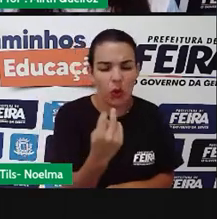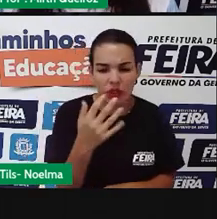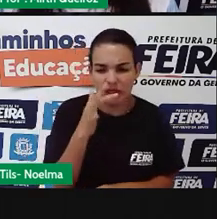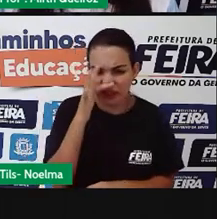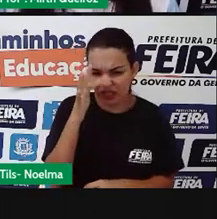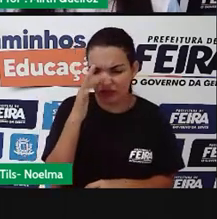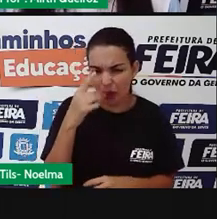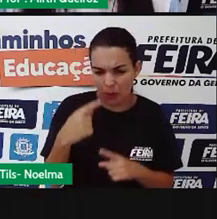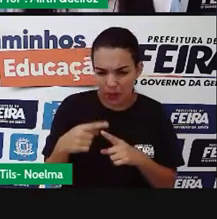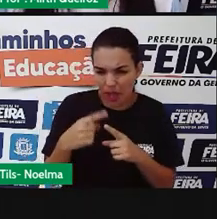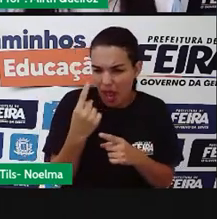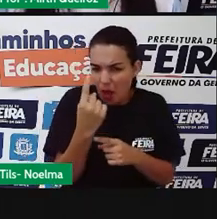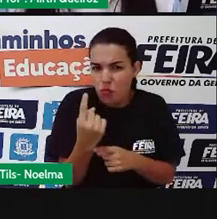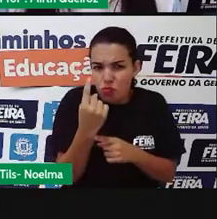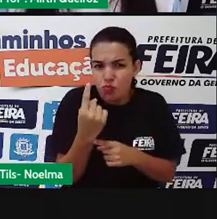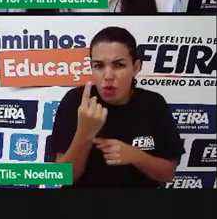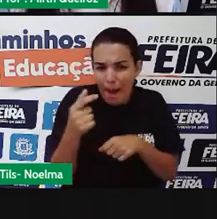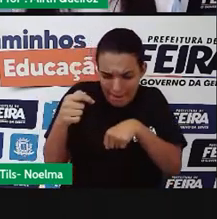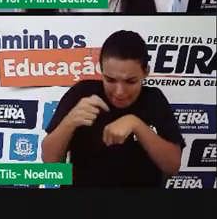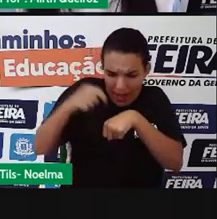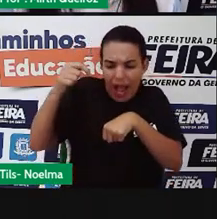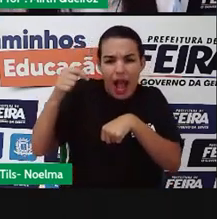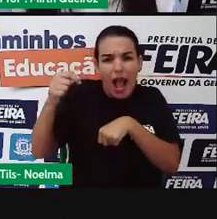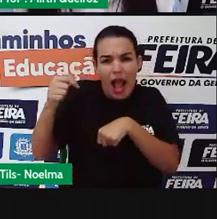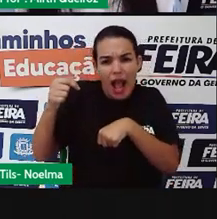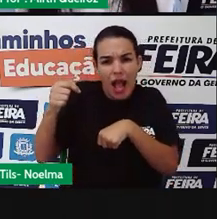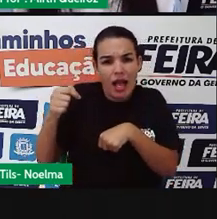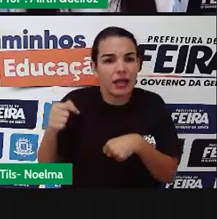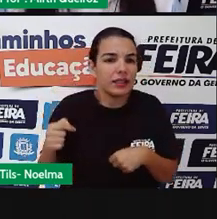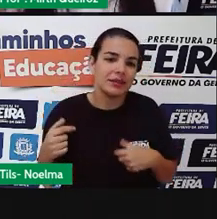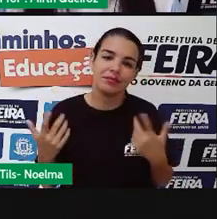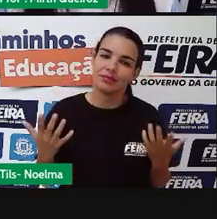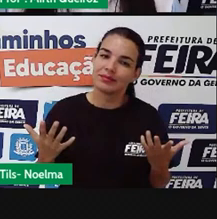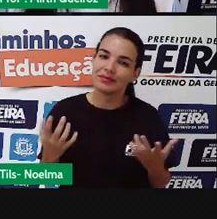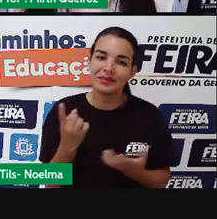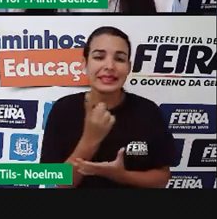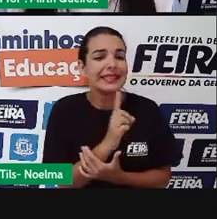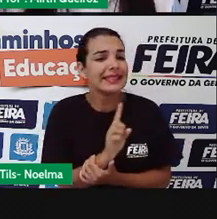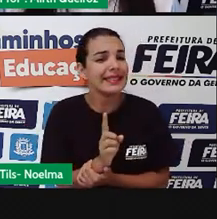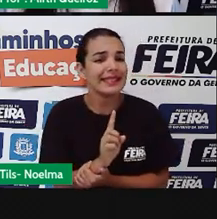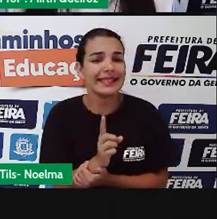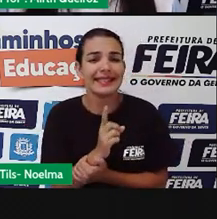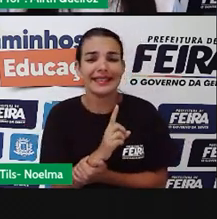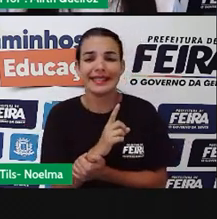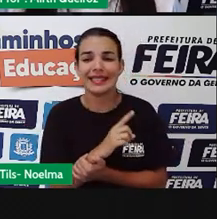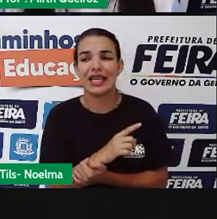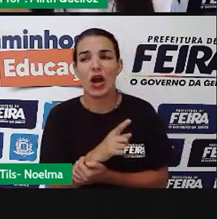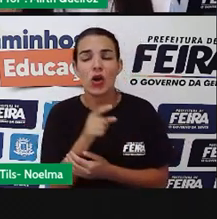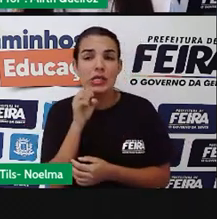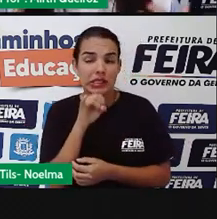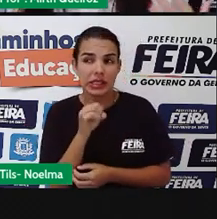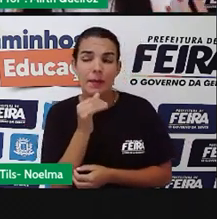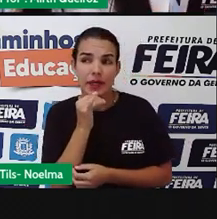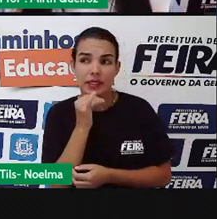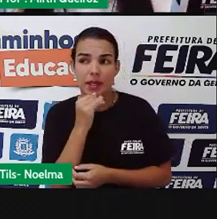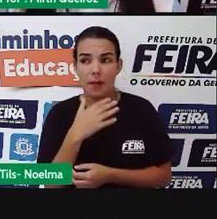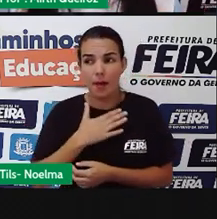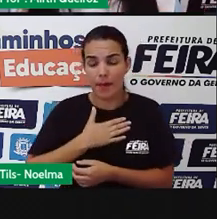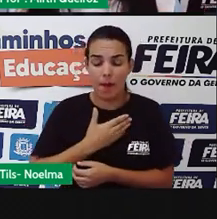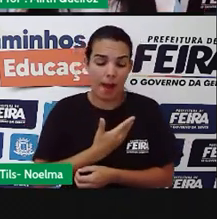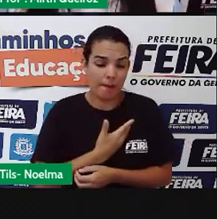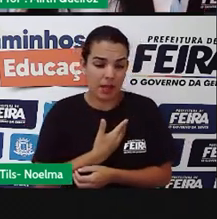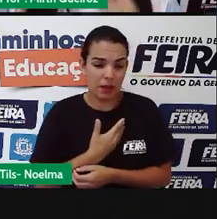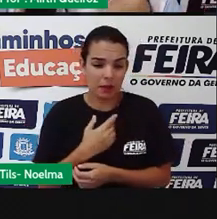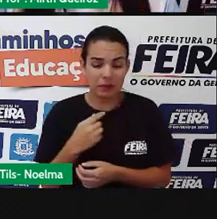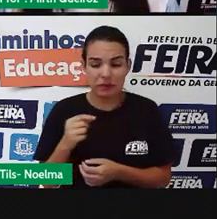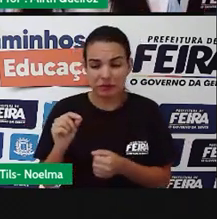Mais uma lição. Por que alguém te machucou? Você deve odiar ou deixar de criar expectativas de querer interagir